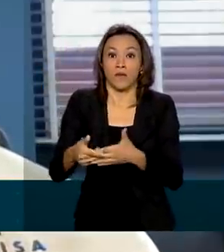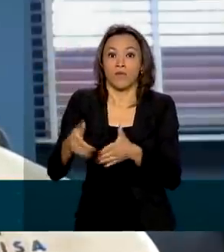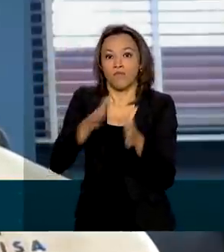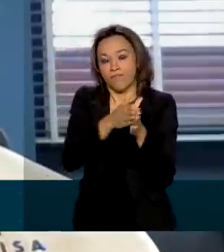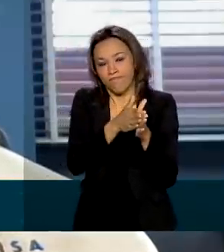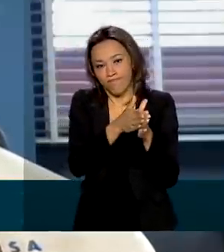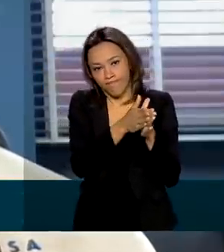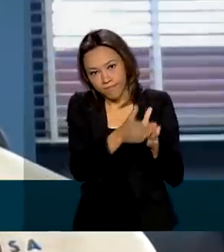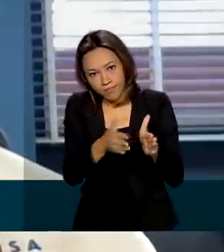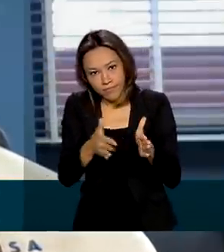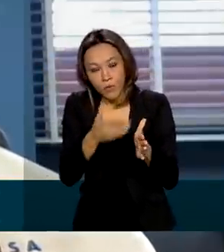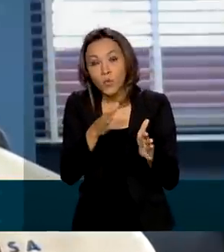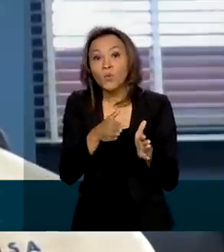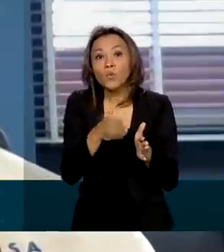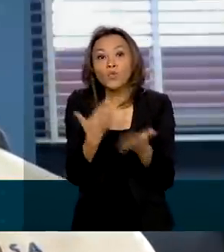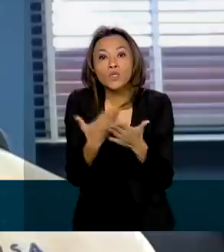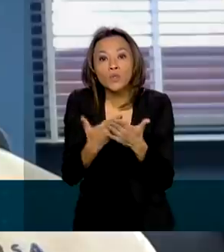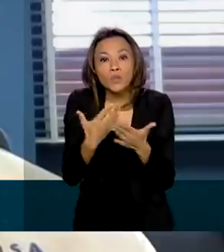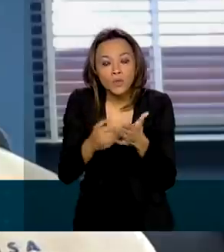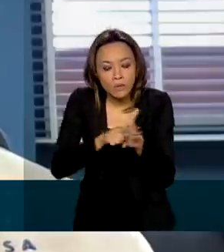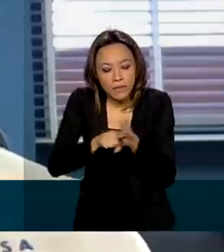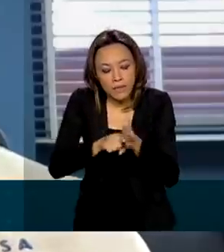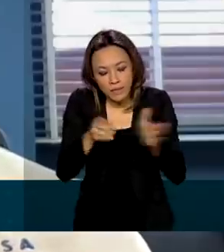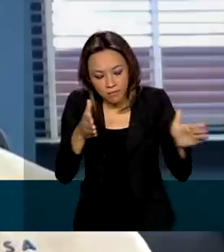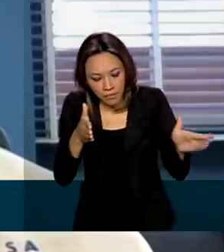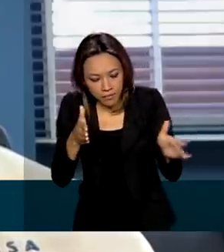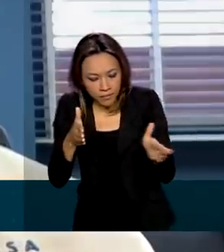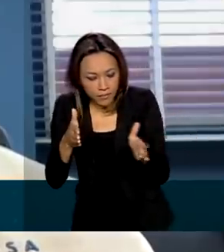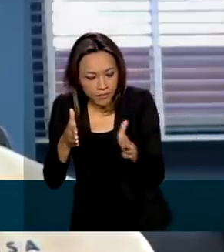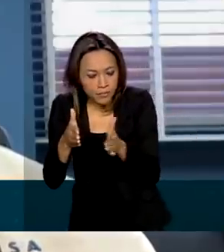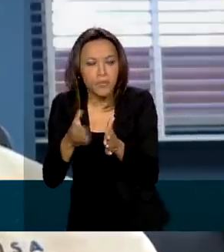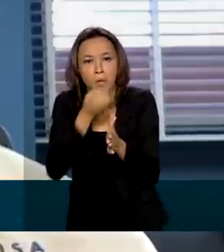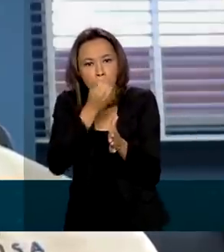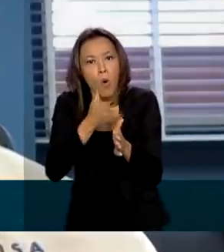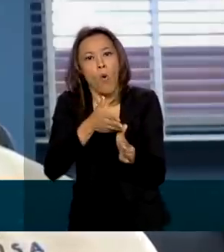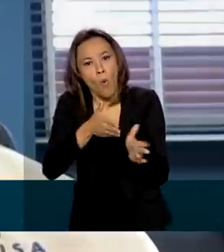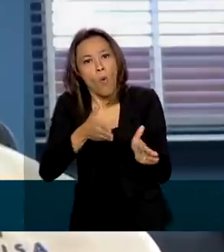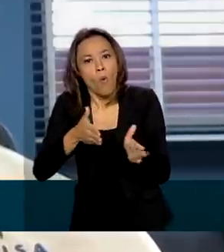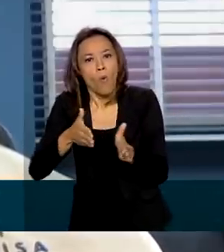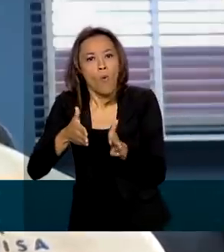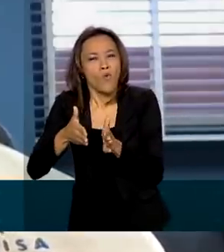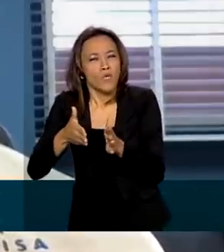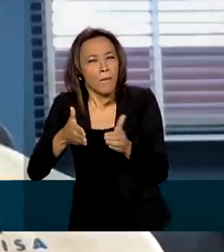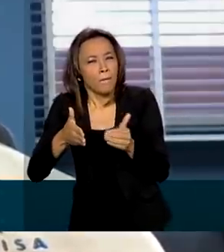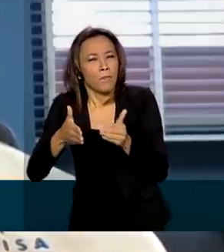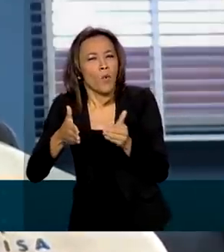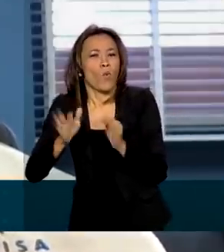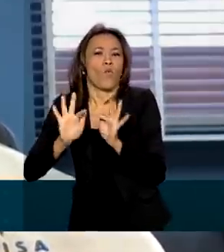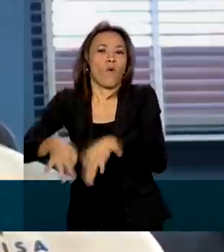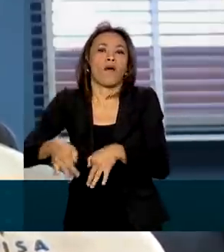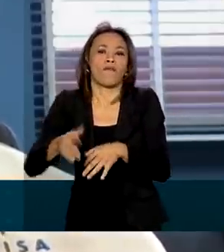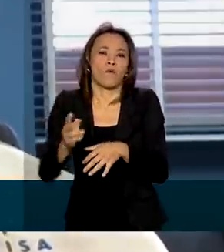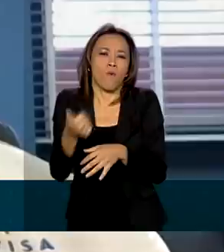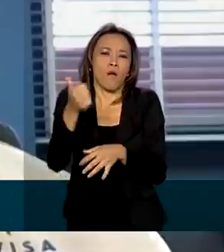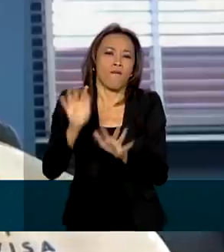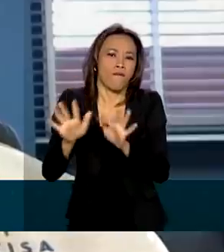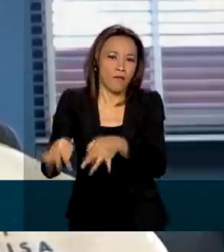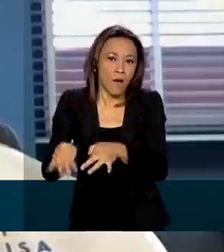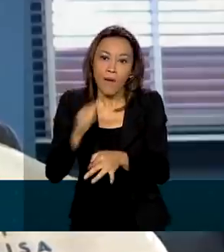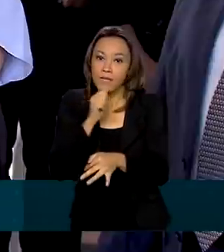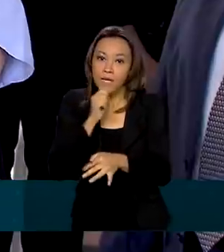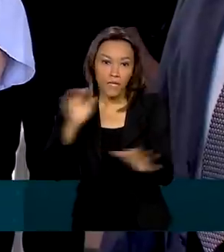dessa vacina estão numa fase realmente avançada, numa fase final, mas ainda não estão